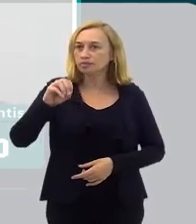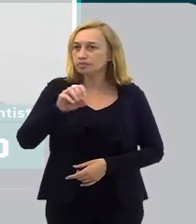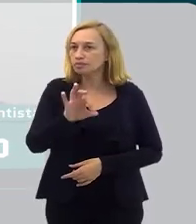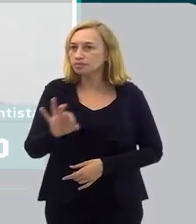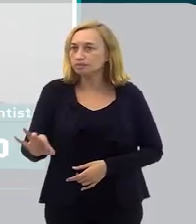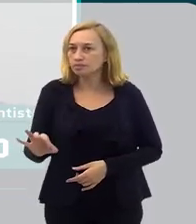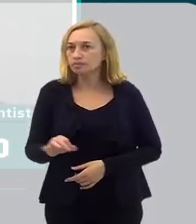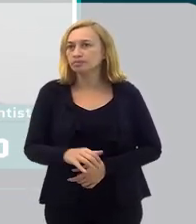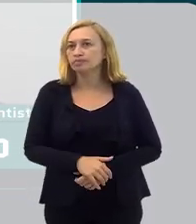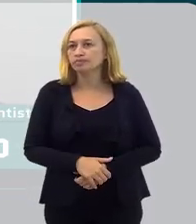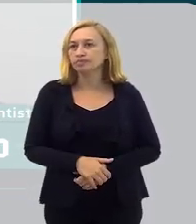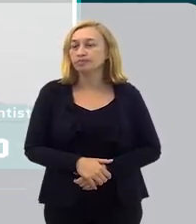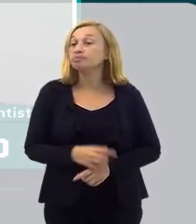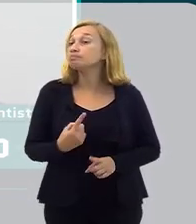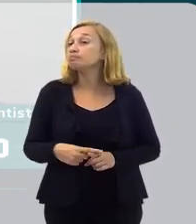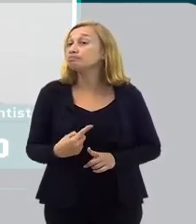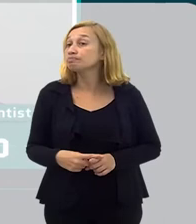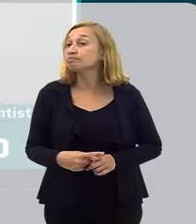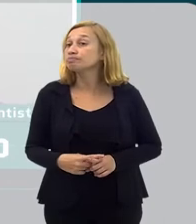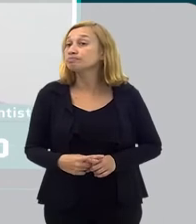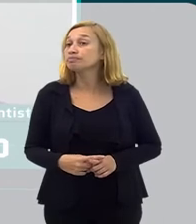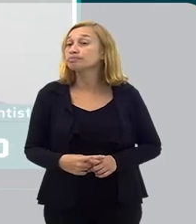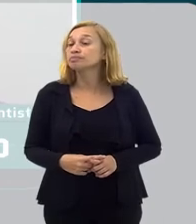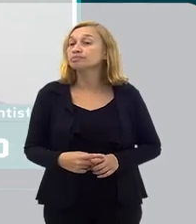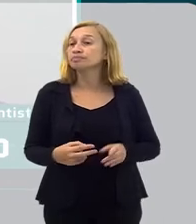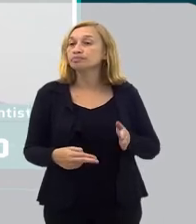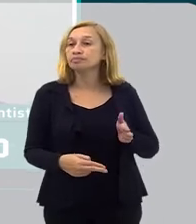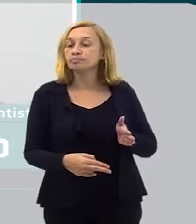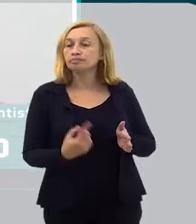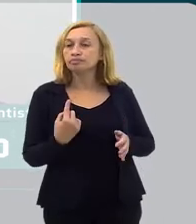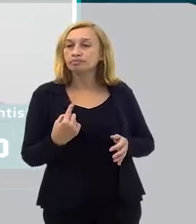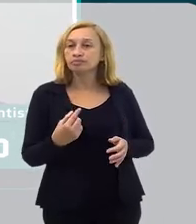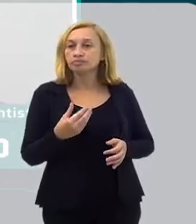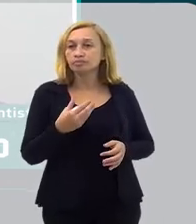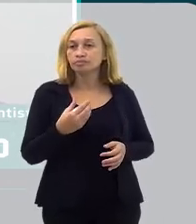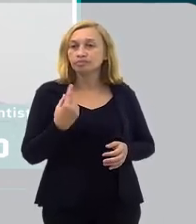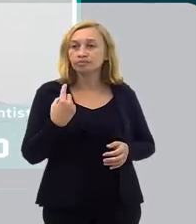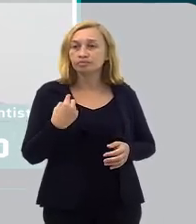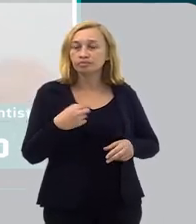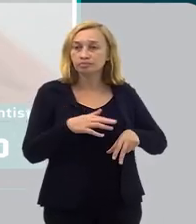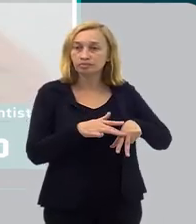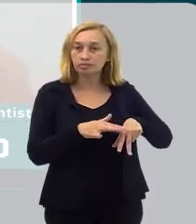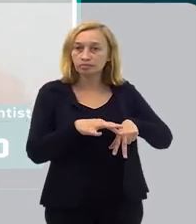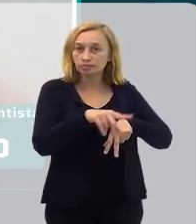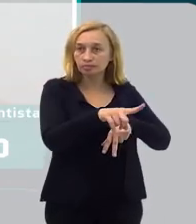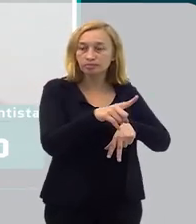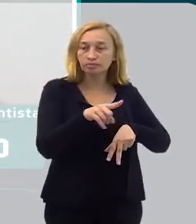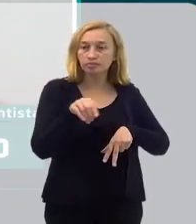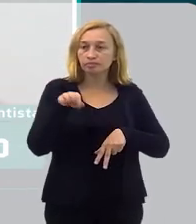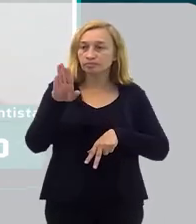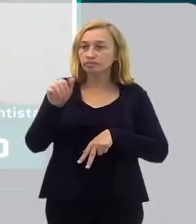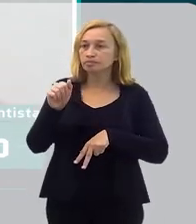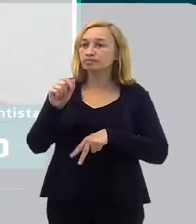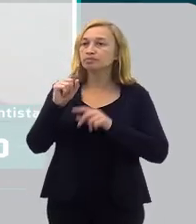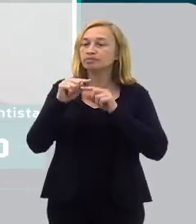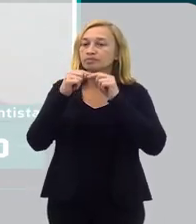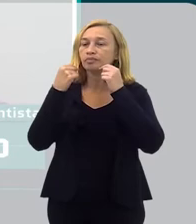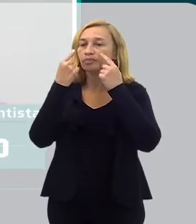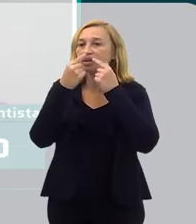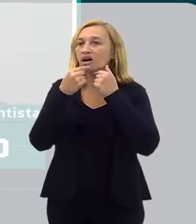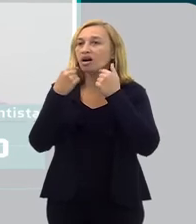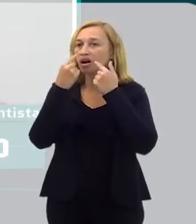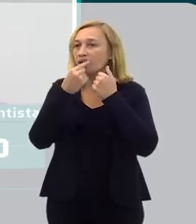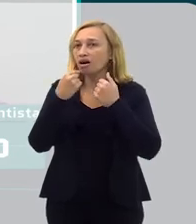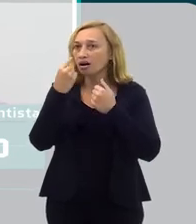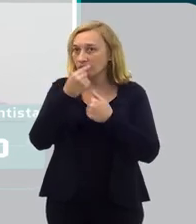30%. Por quê? O paciente está lá no leito de boca aberta, com a cavidade oral seca,